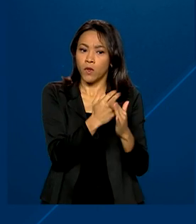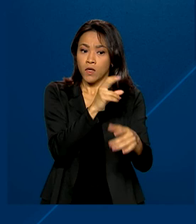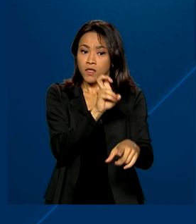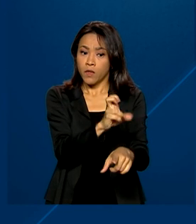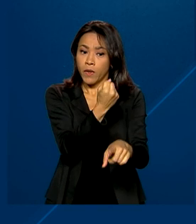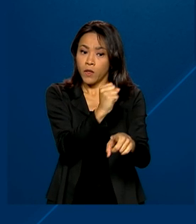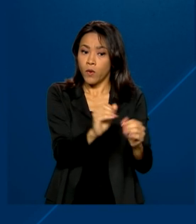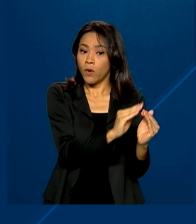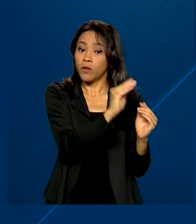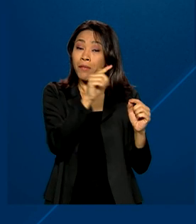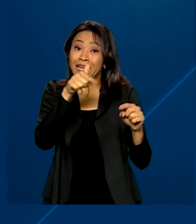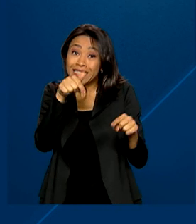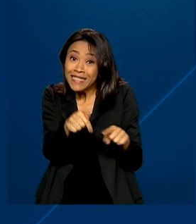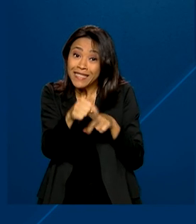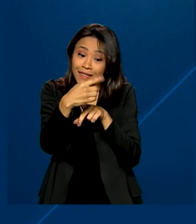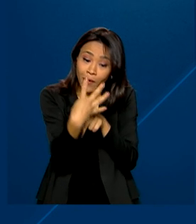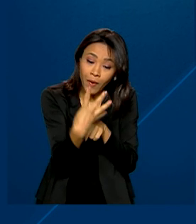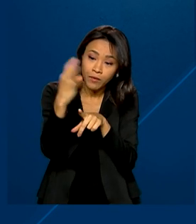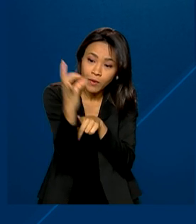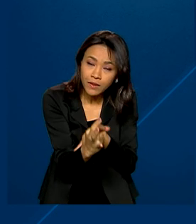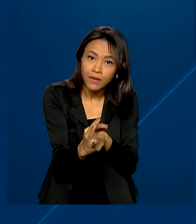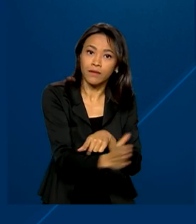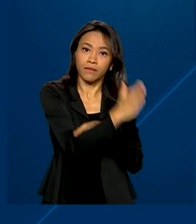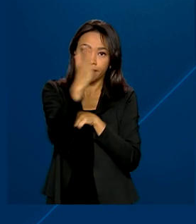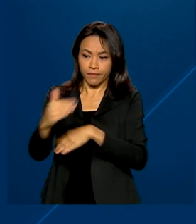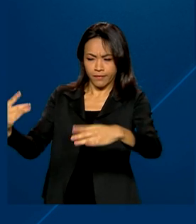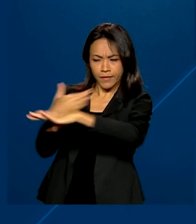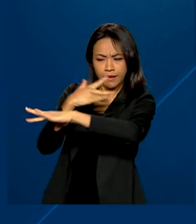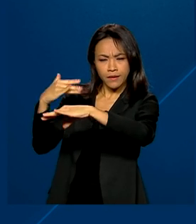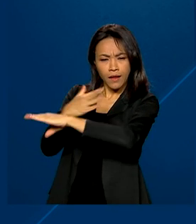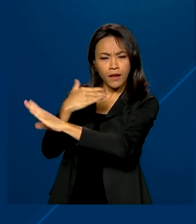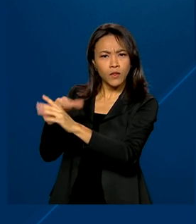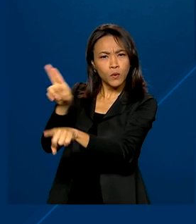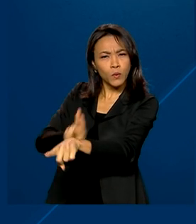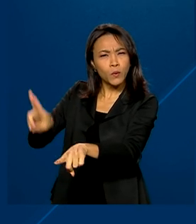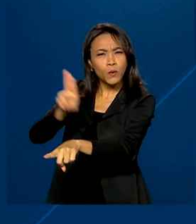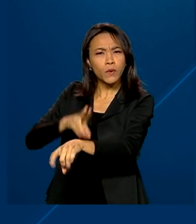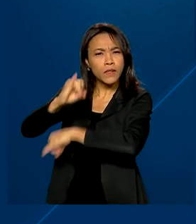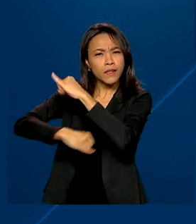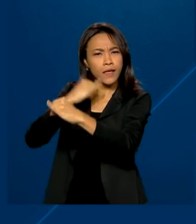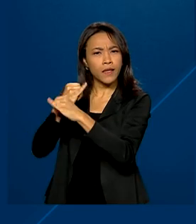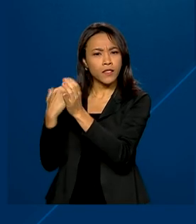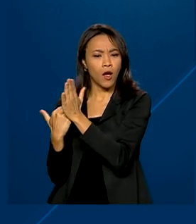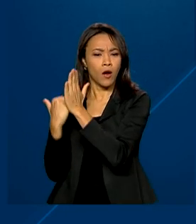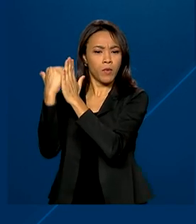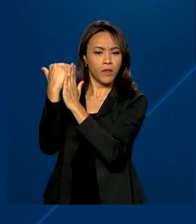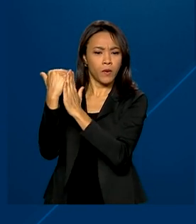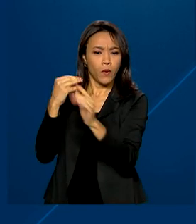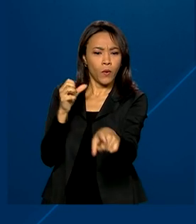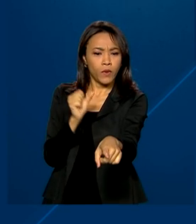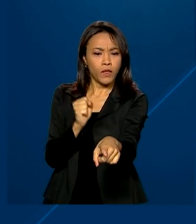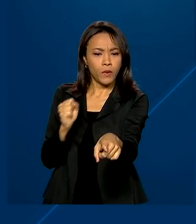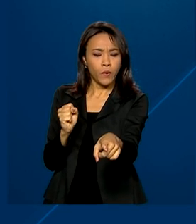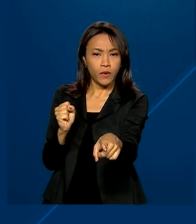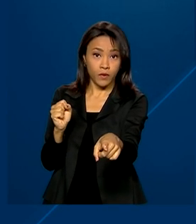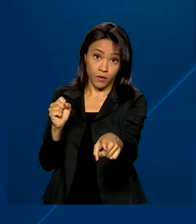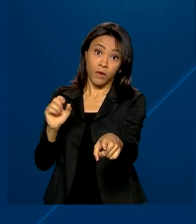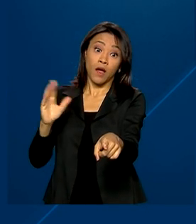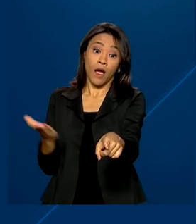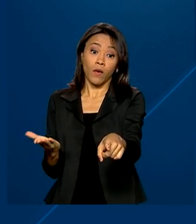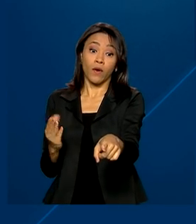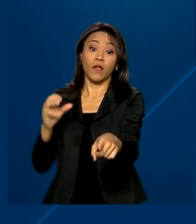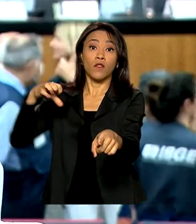para 74%. Já na área urbana, o uso da internet nos domicílios subiu de 88% para